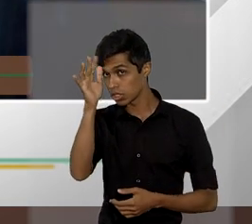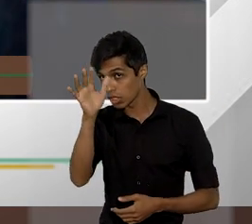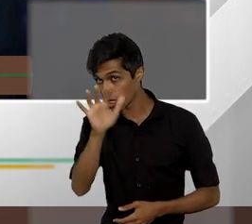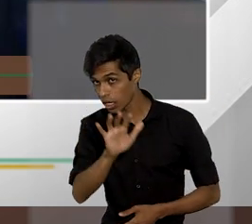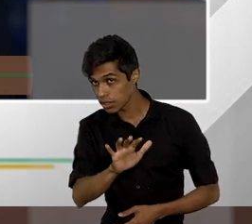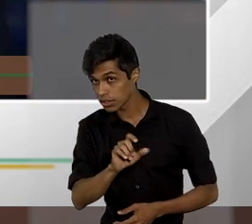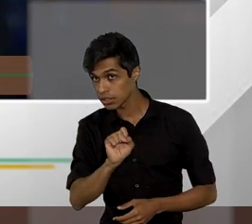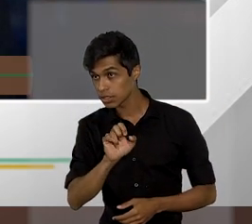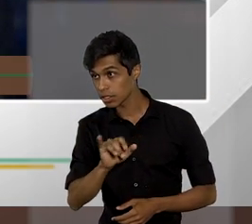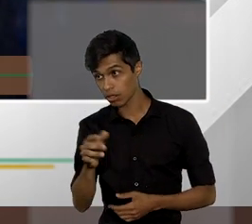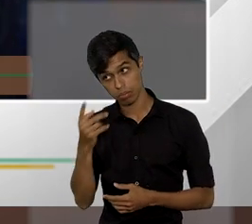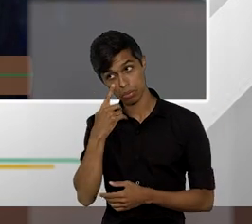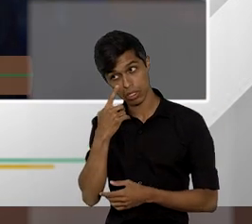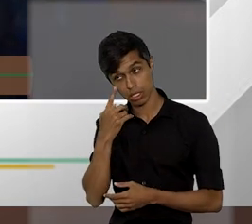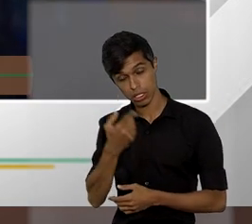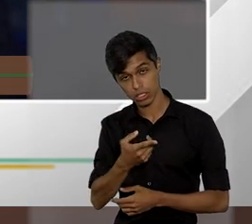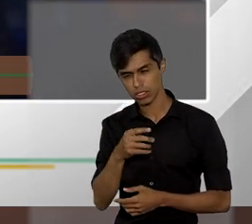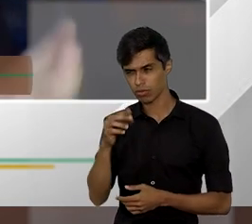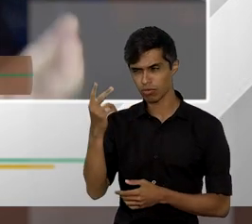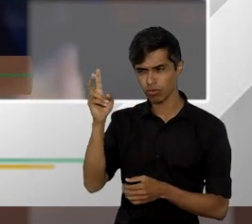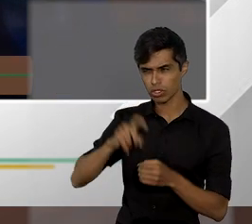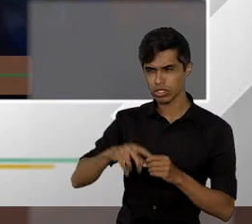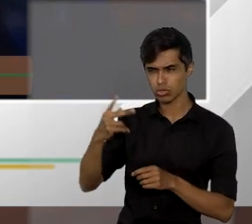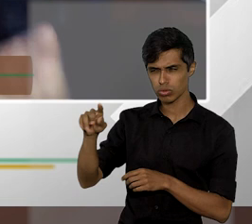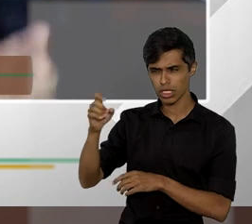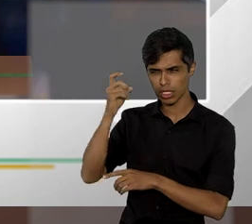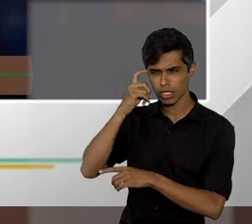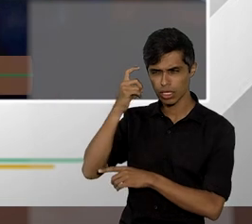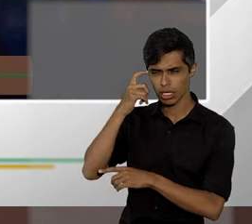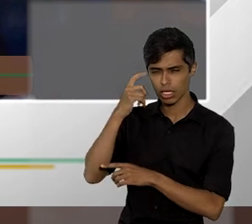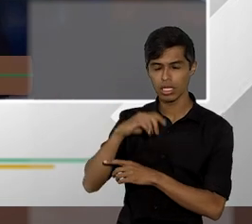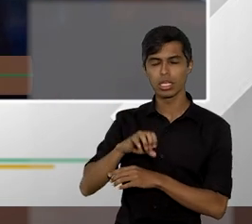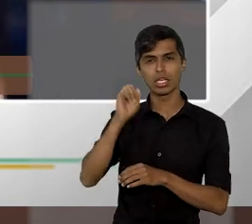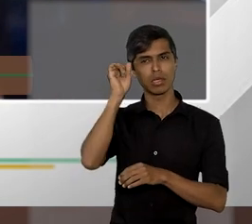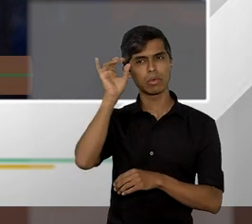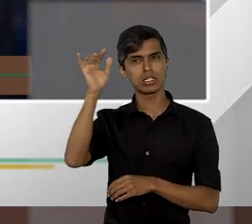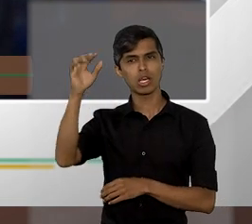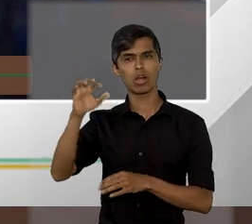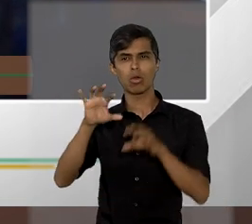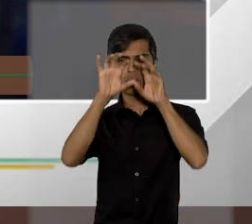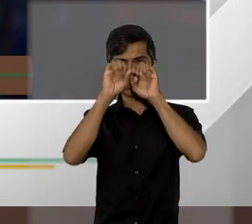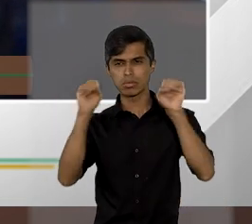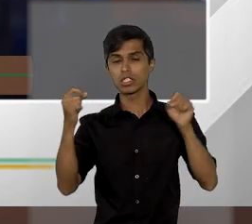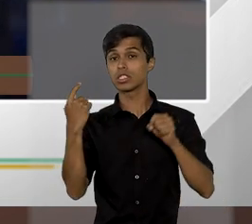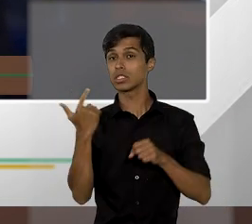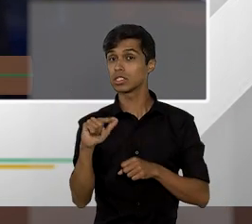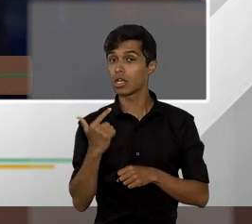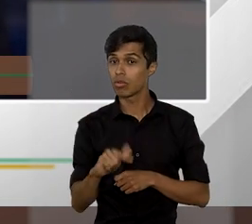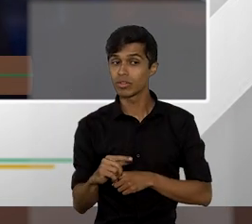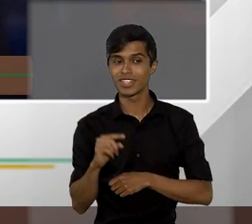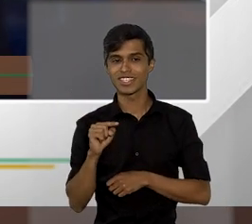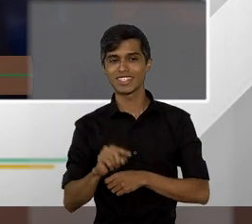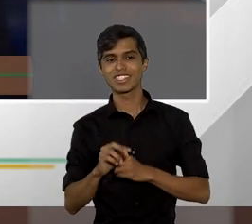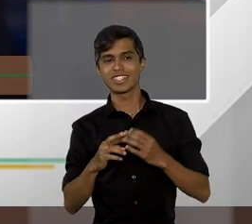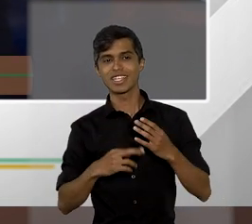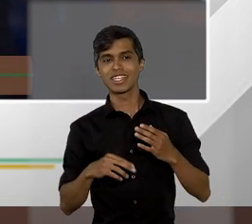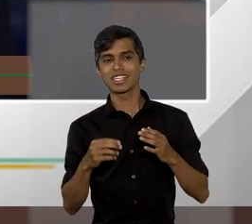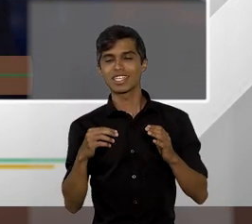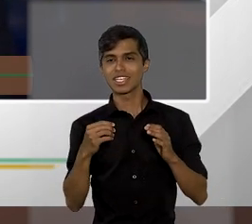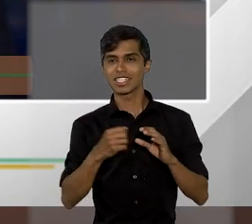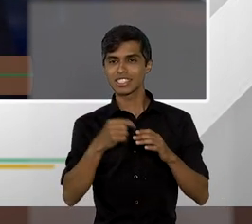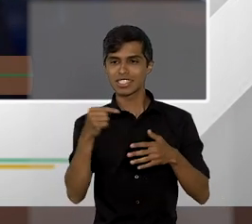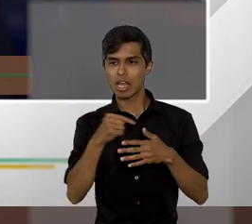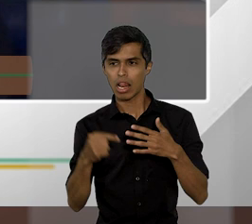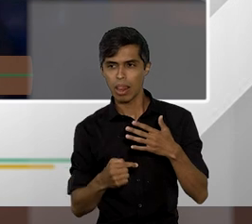veja bem Paulo voltando àquela sua ideia imaginando que o tribunal não terá esse requisito apenas como